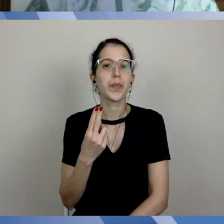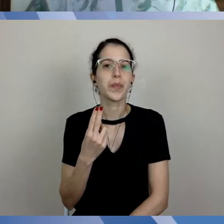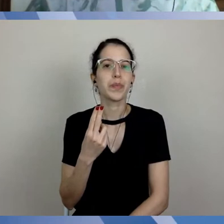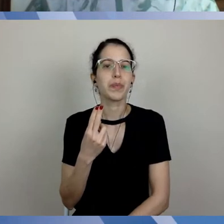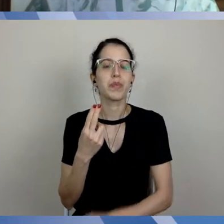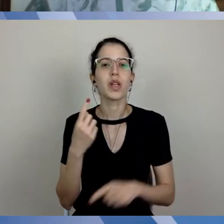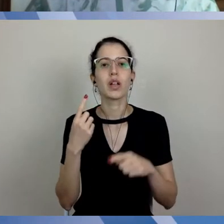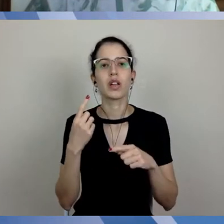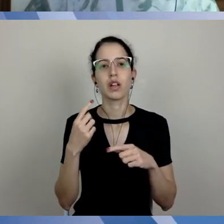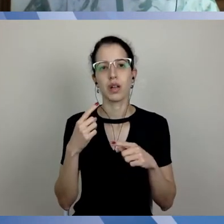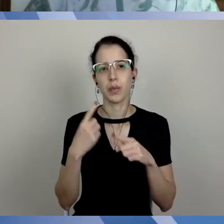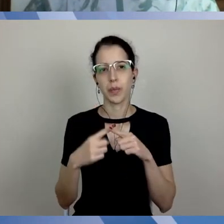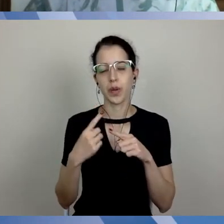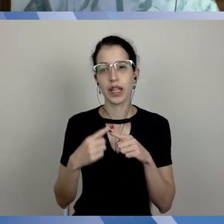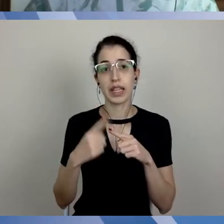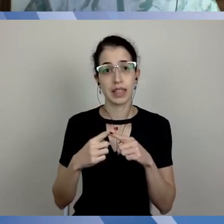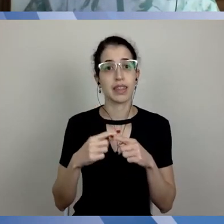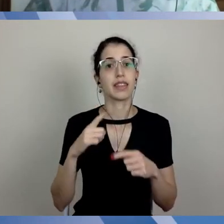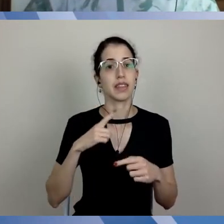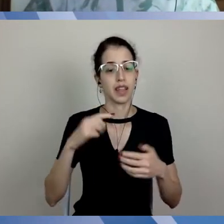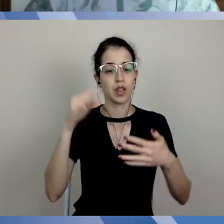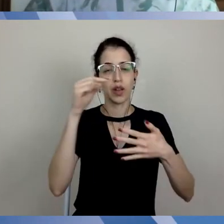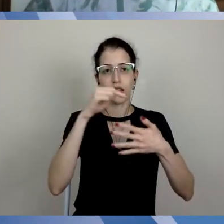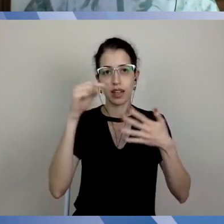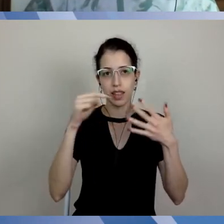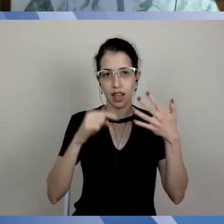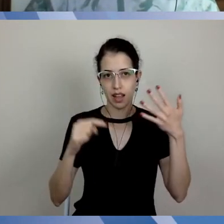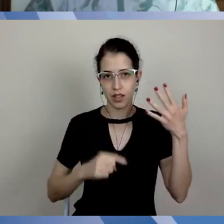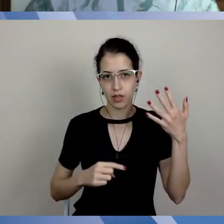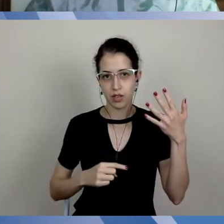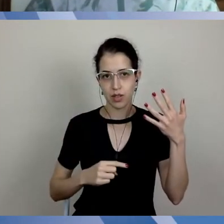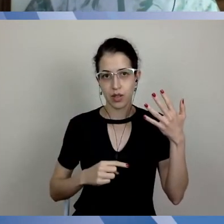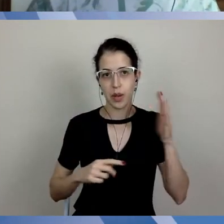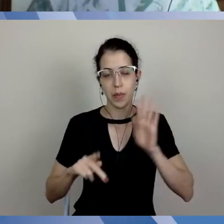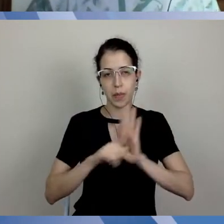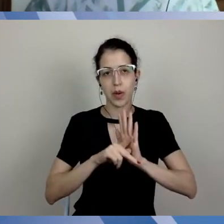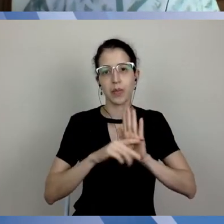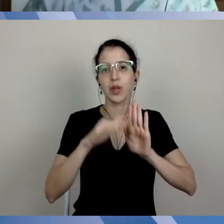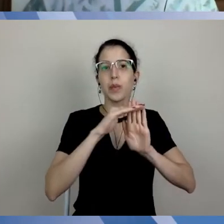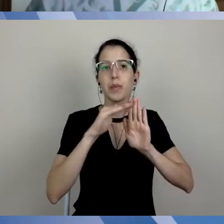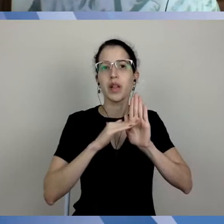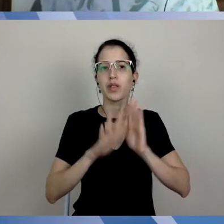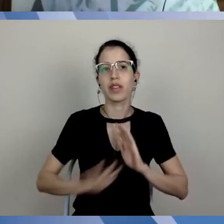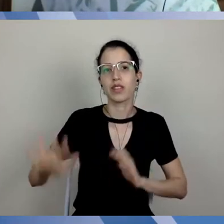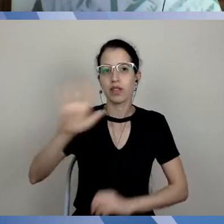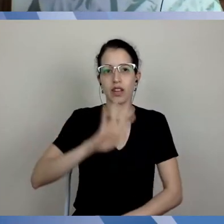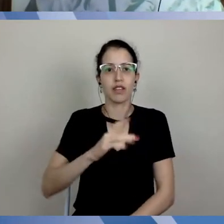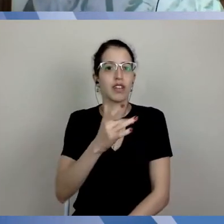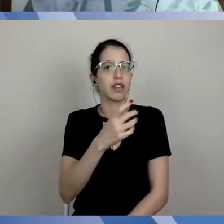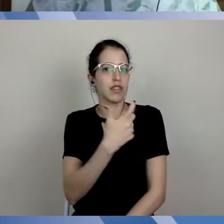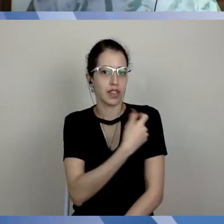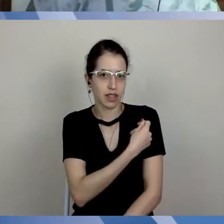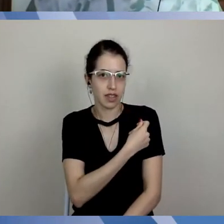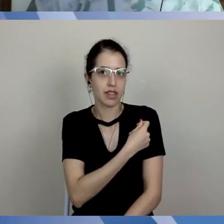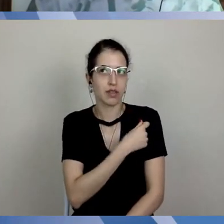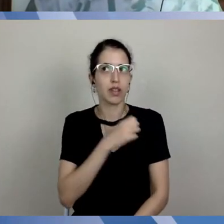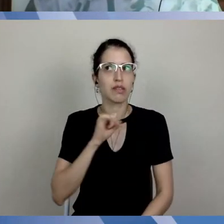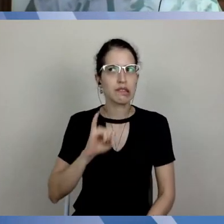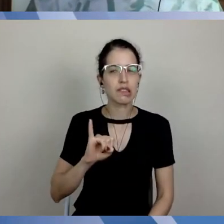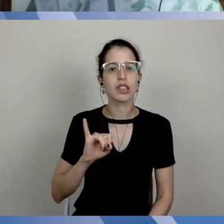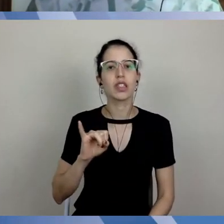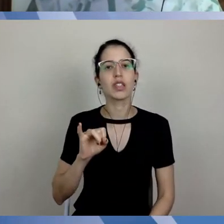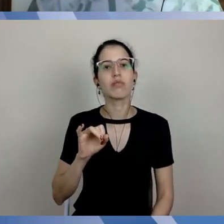do próprio Plano Nacional de Imunização, se essas pessoas, a gente sabe que há alguns questionamentos em relação a isso, então, se essas pessoas,